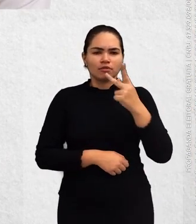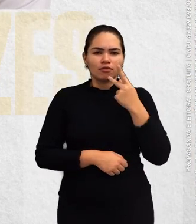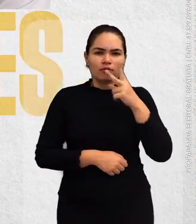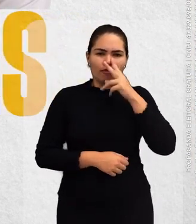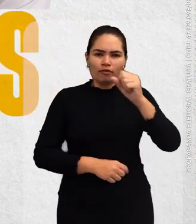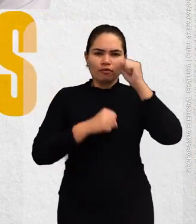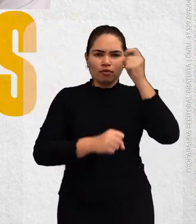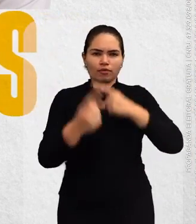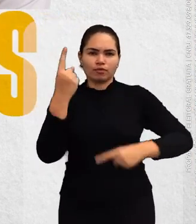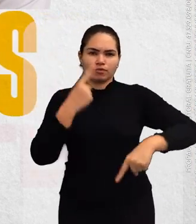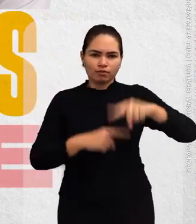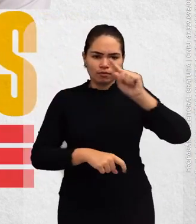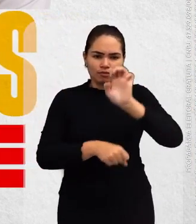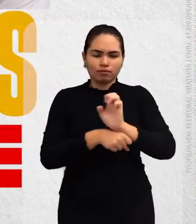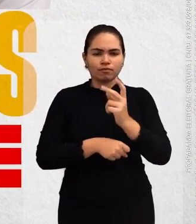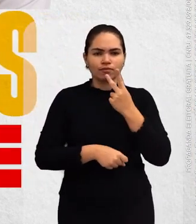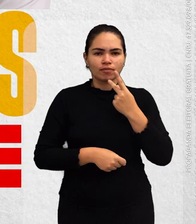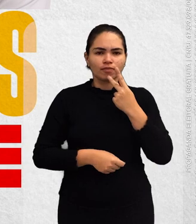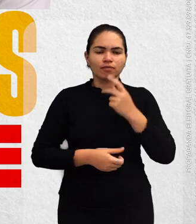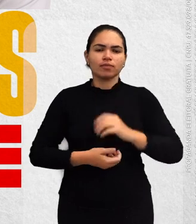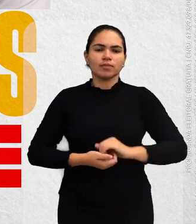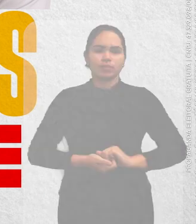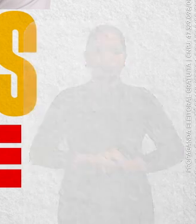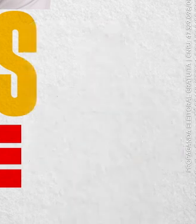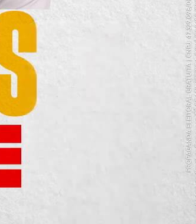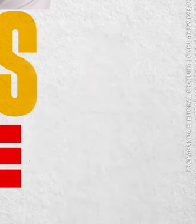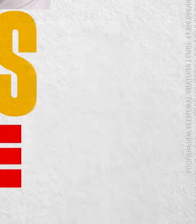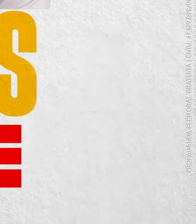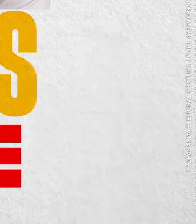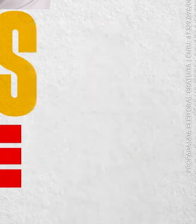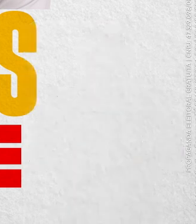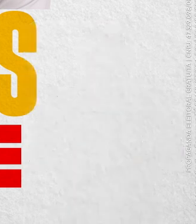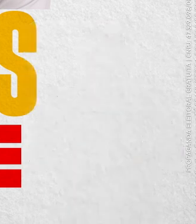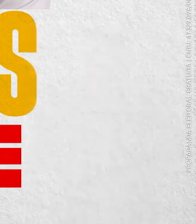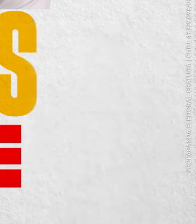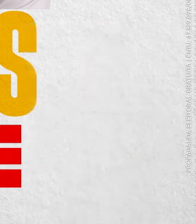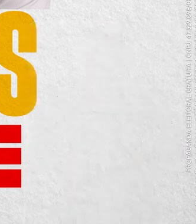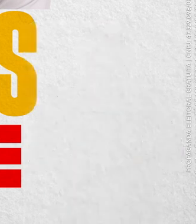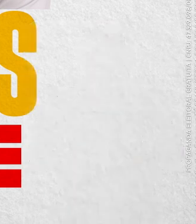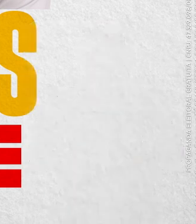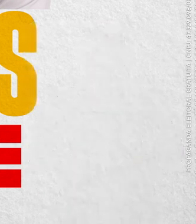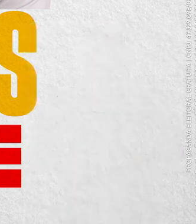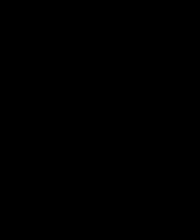Ceará, três vezes mais forte. O Ceará, três vezes mais